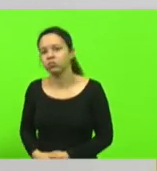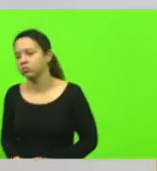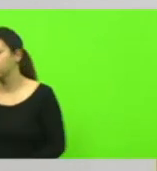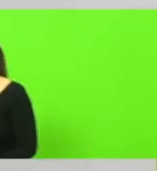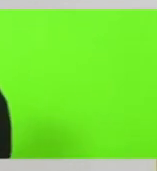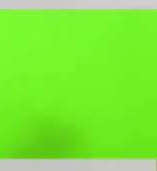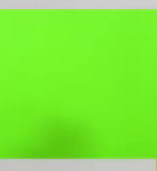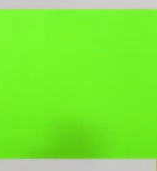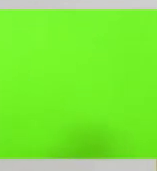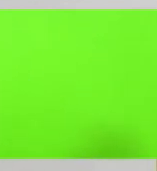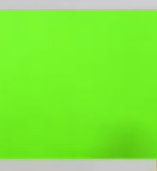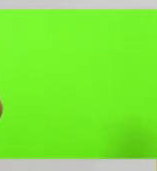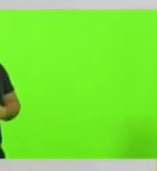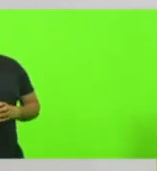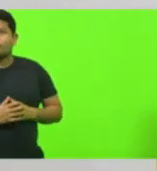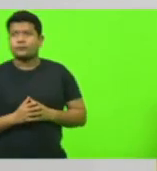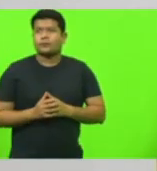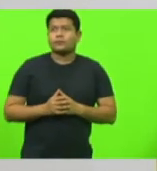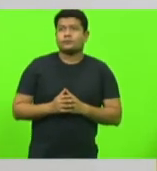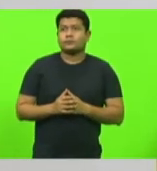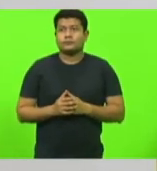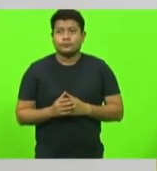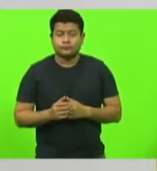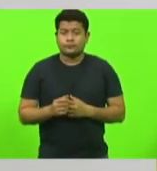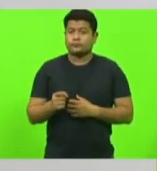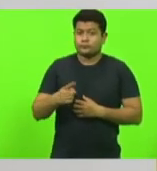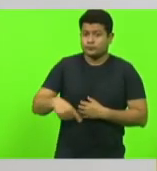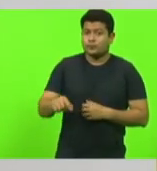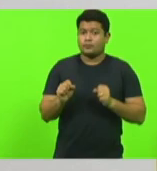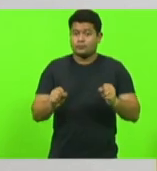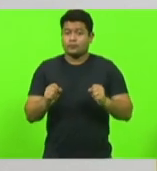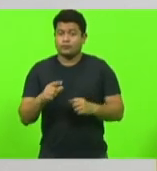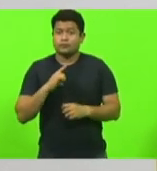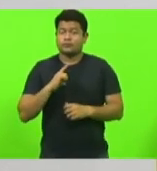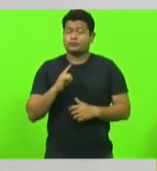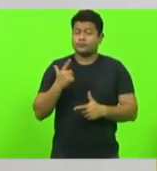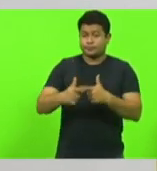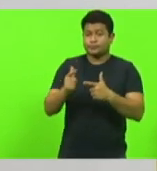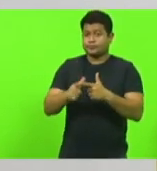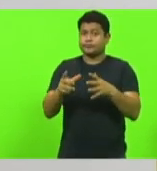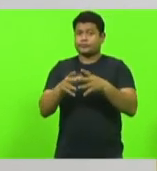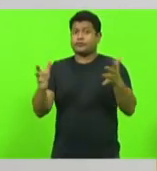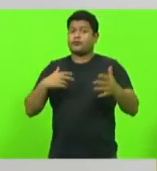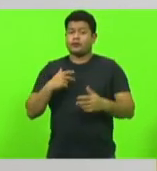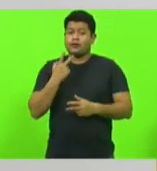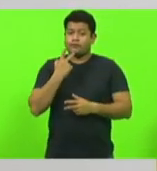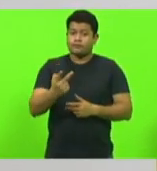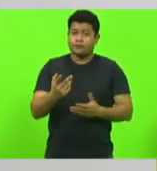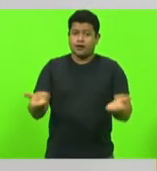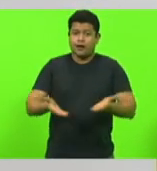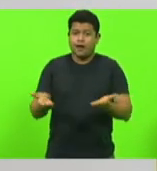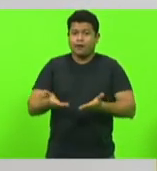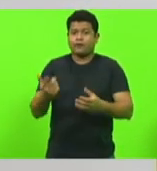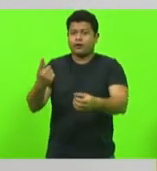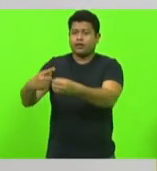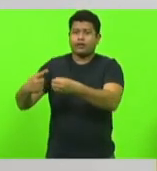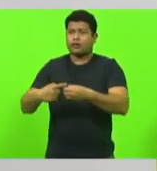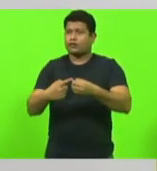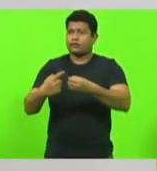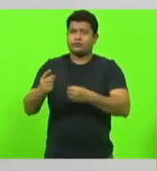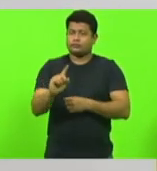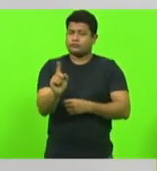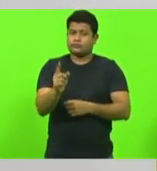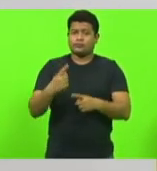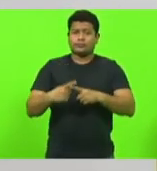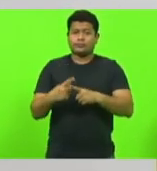Nós estamos muito perto de chegar em uma situação crítica. Não vou nem revelar quais são esses municípios, até porque a bota não